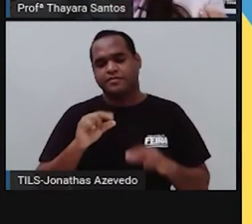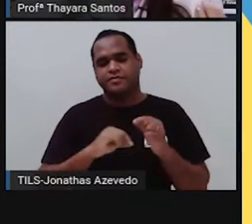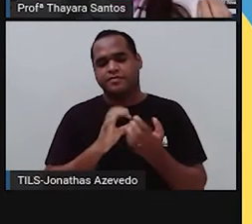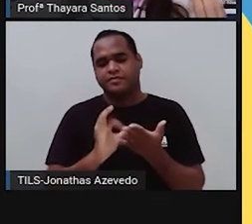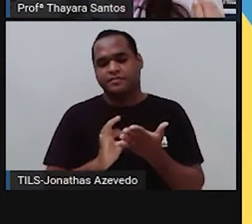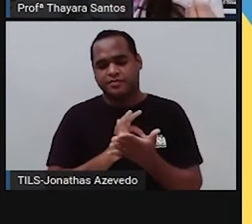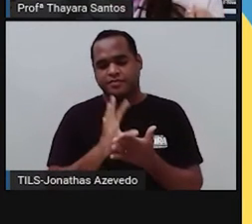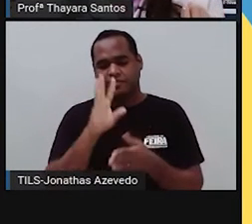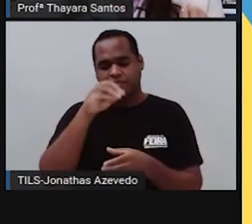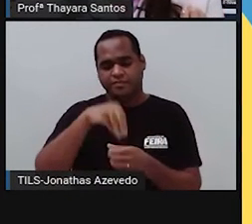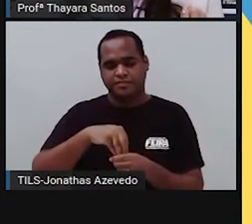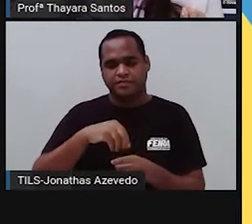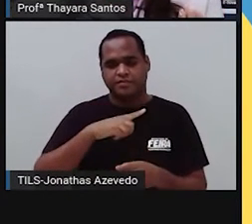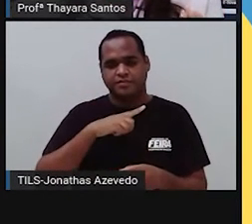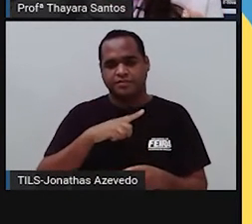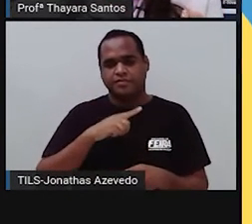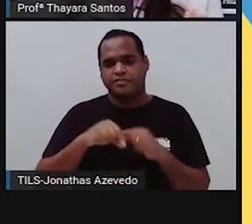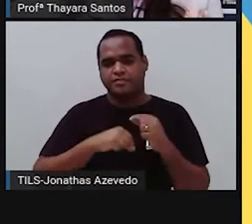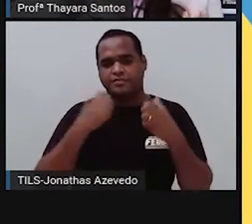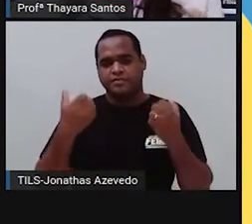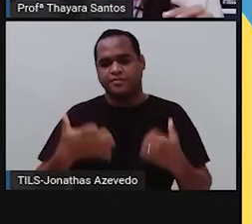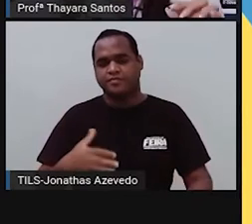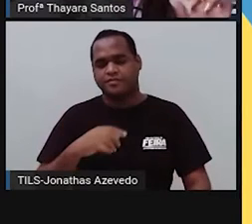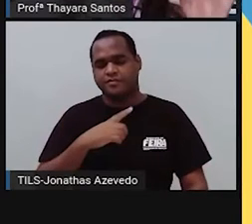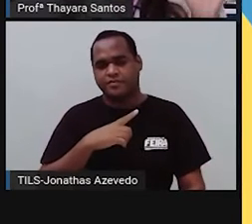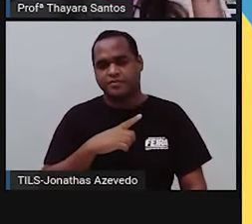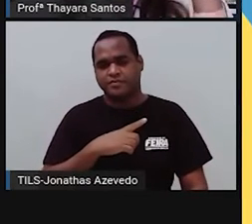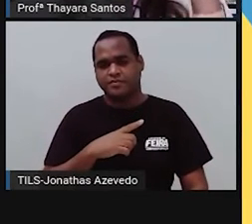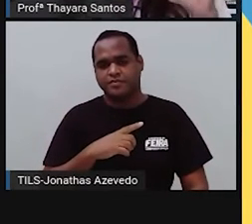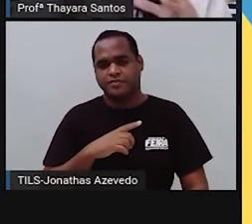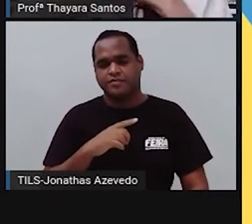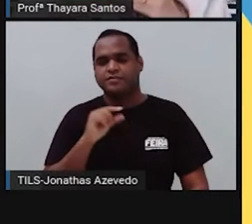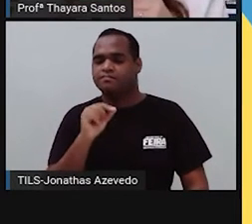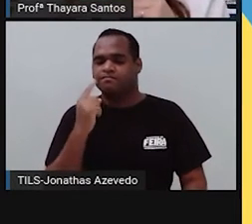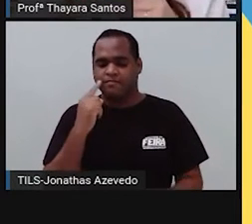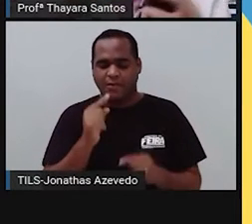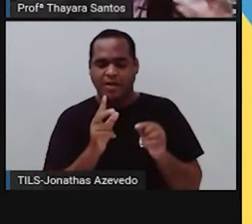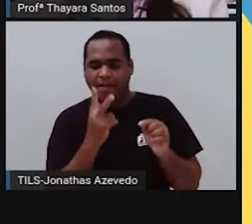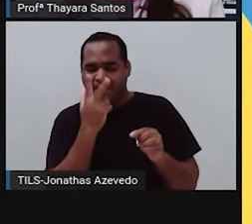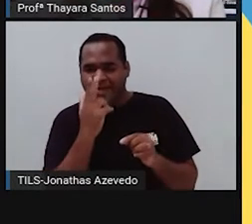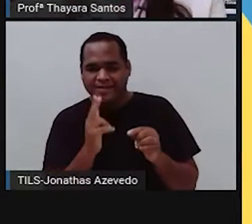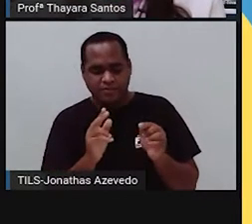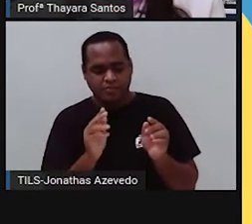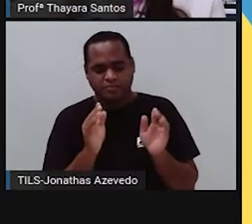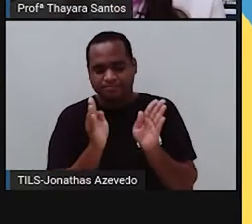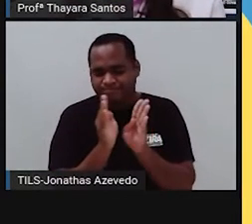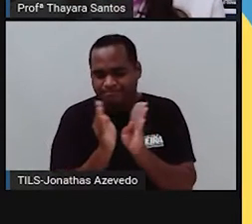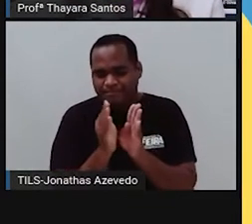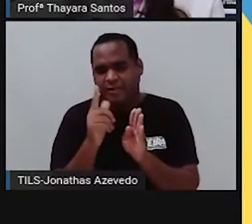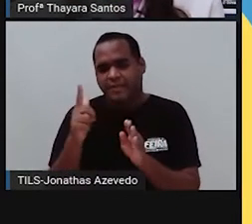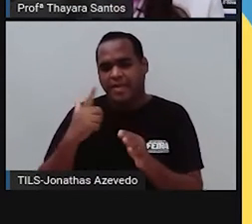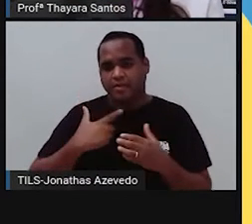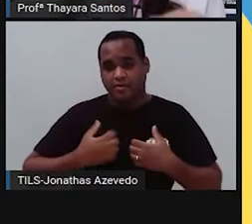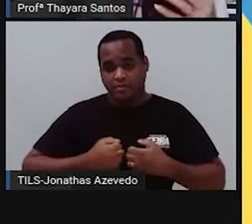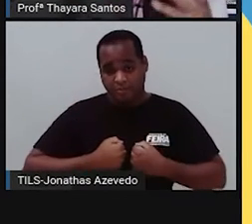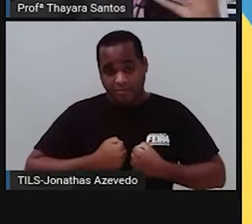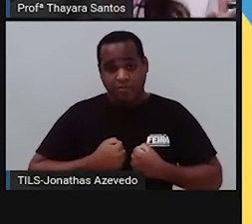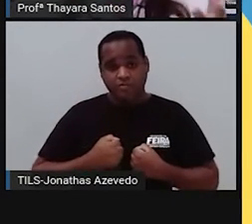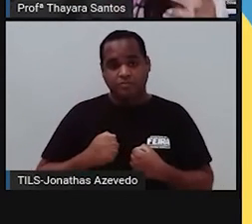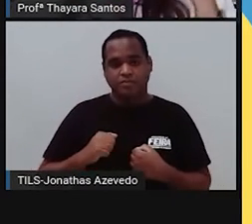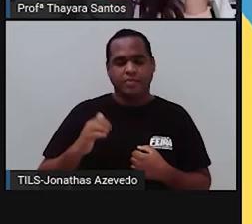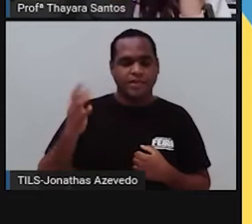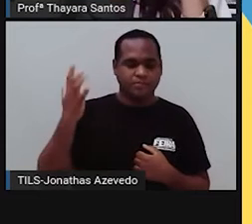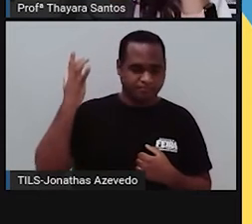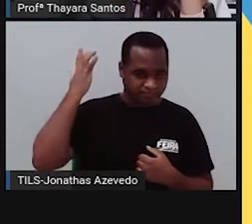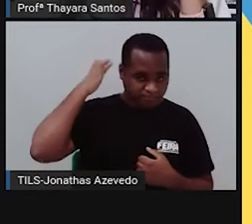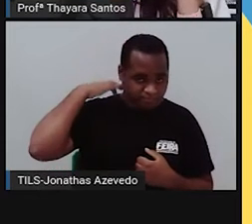do tecido de revestimento que está no pulmão, elas são mais curtinhas, elas são achatadas. Já as células do epitelio de